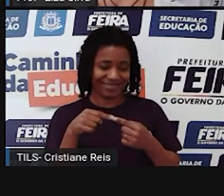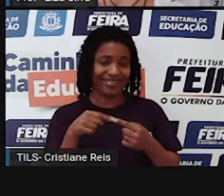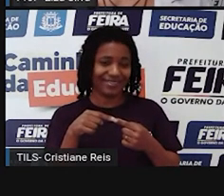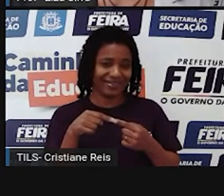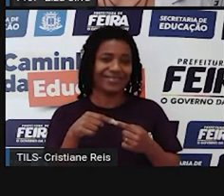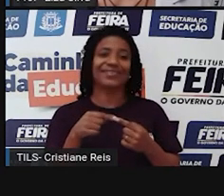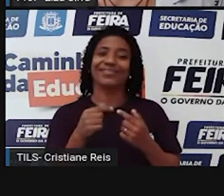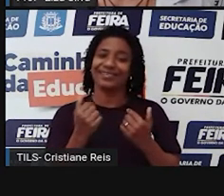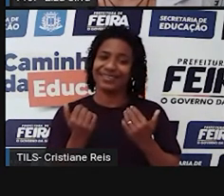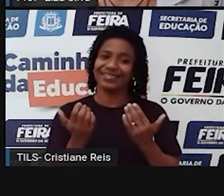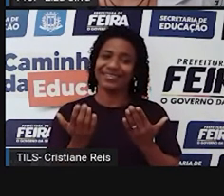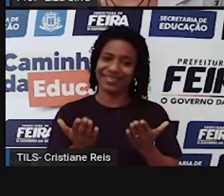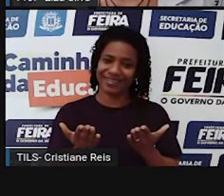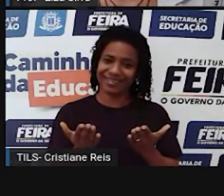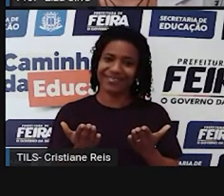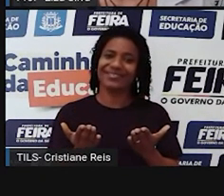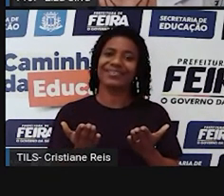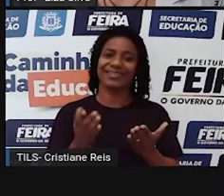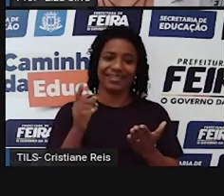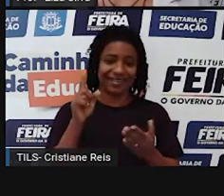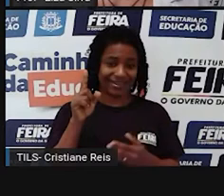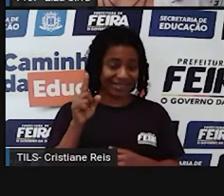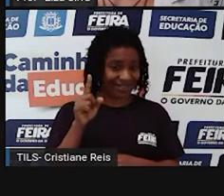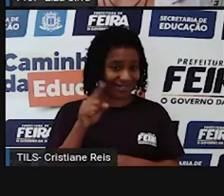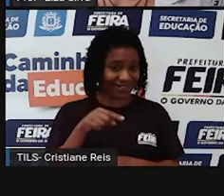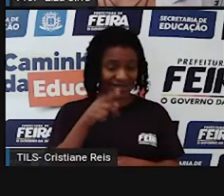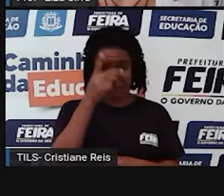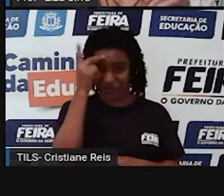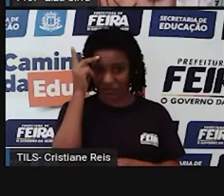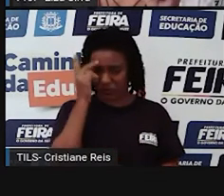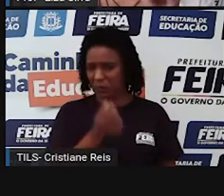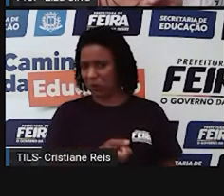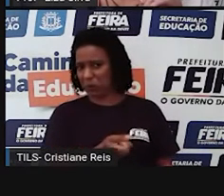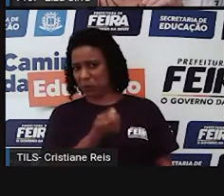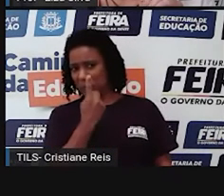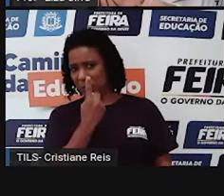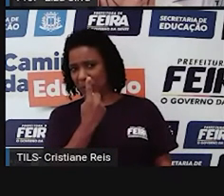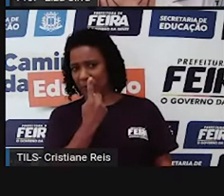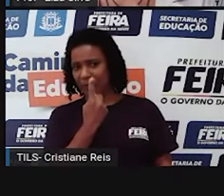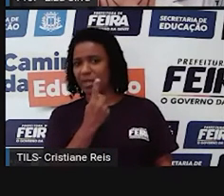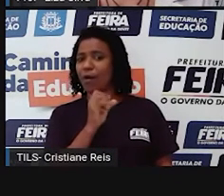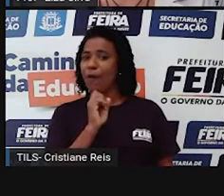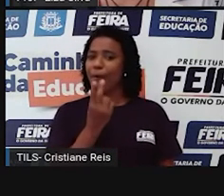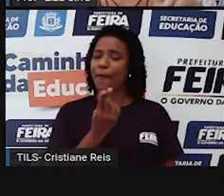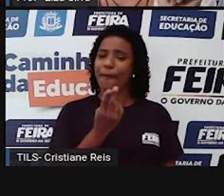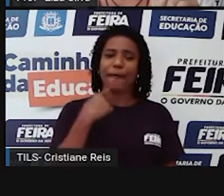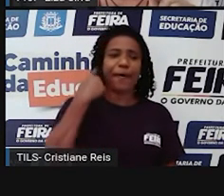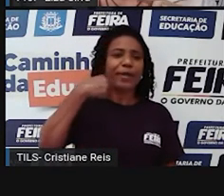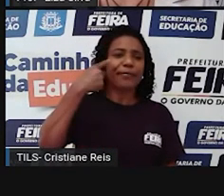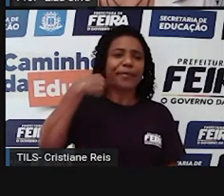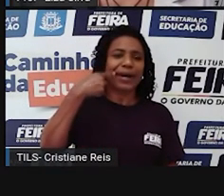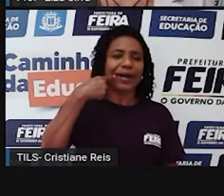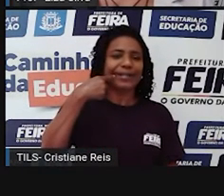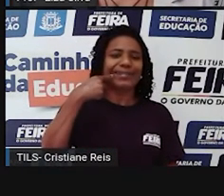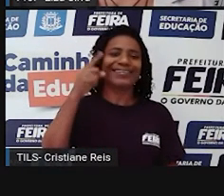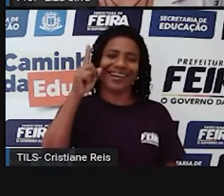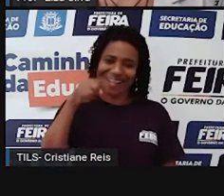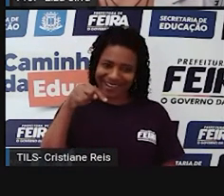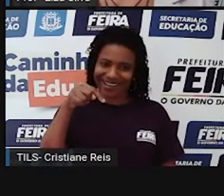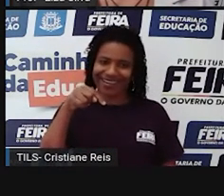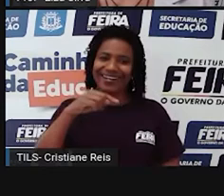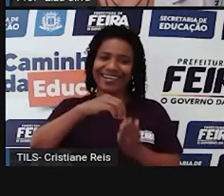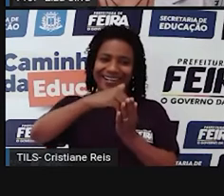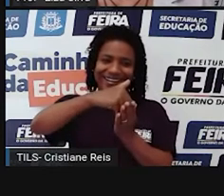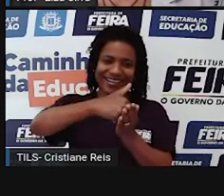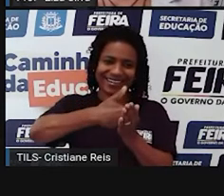parece com invocado ou advogado? Não Se parece não é abacate